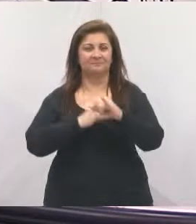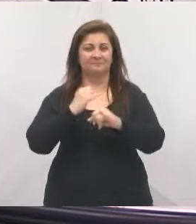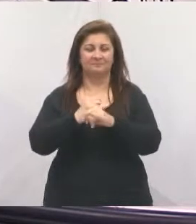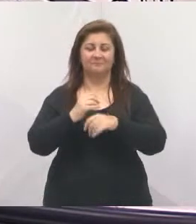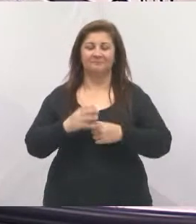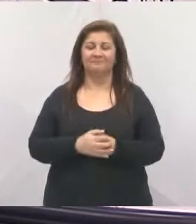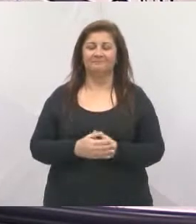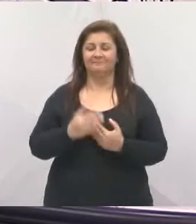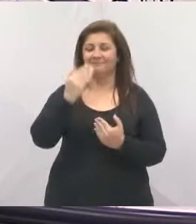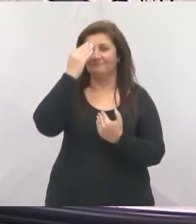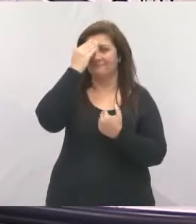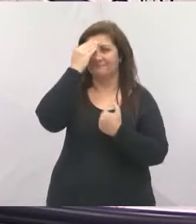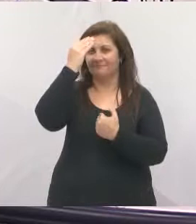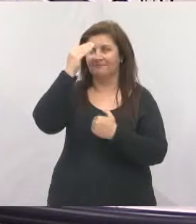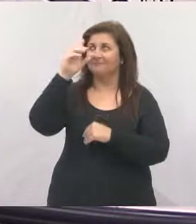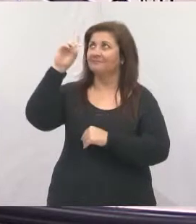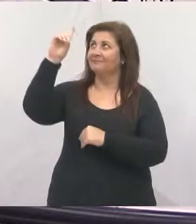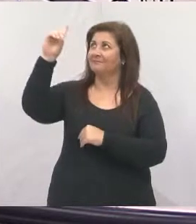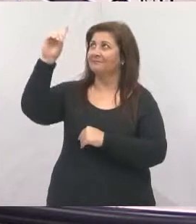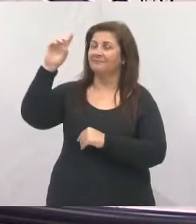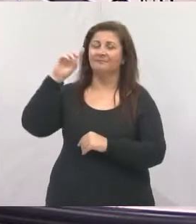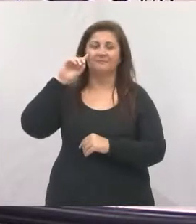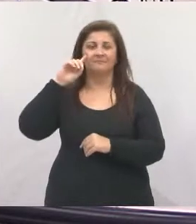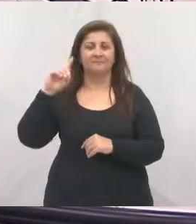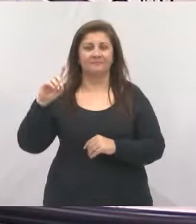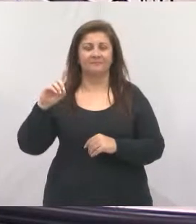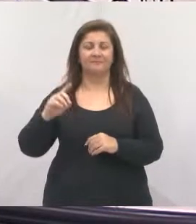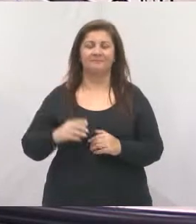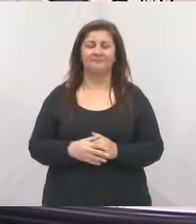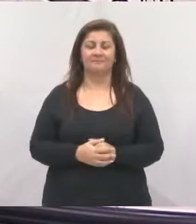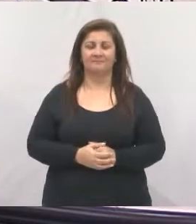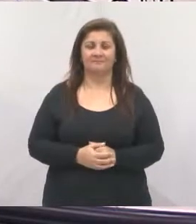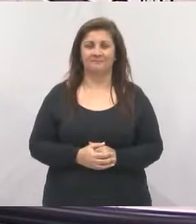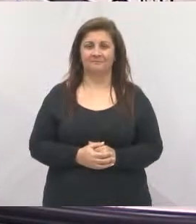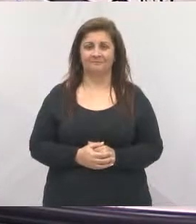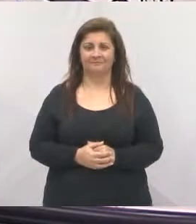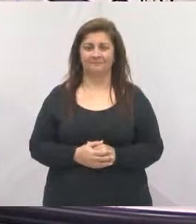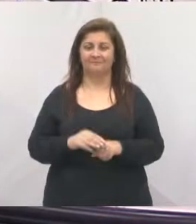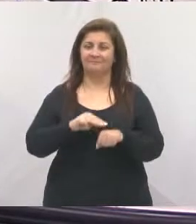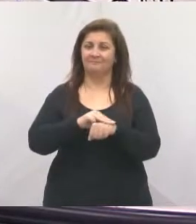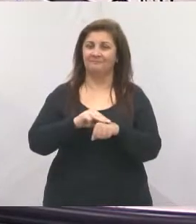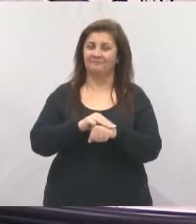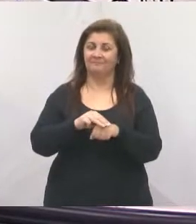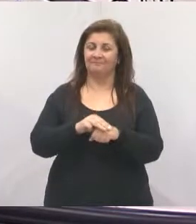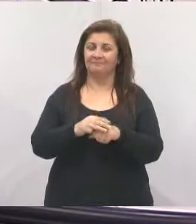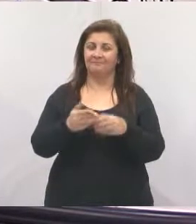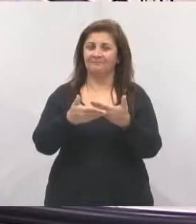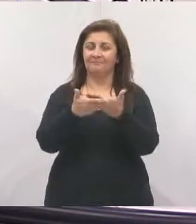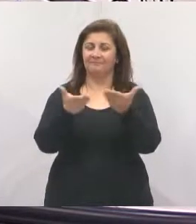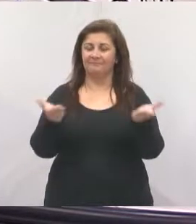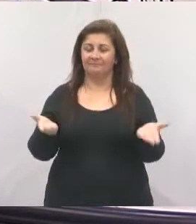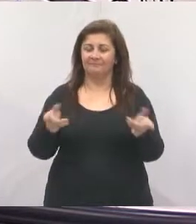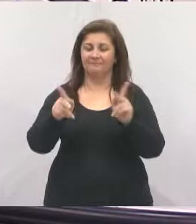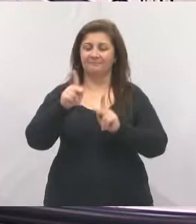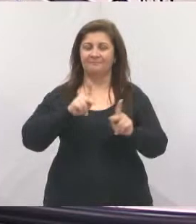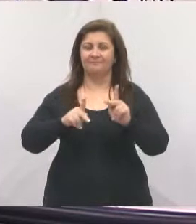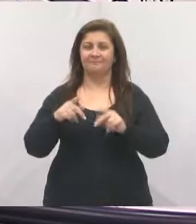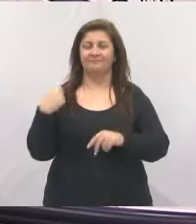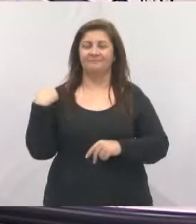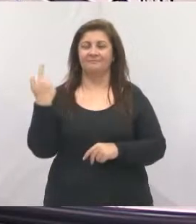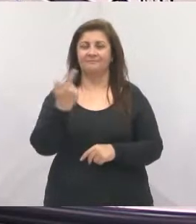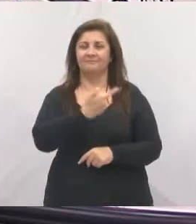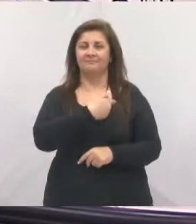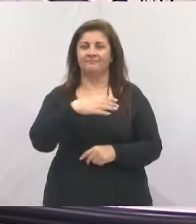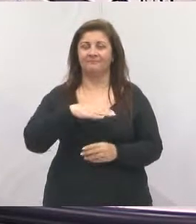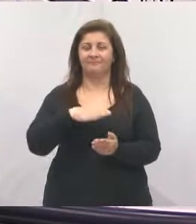a gente agradece a Deus por mais um dia de hoje de estarmos aqui, falar com o povo e a população da nossa cidade de